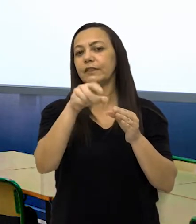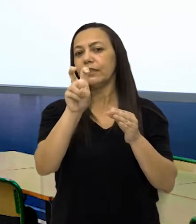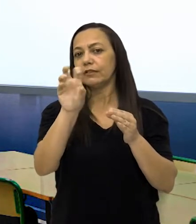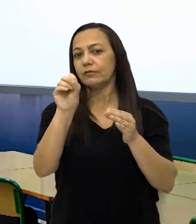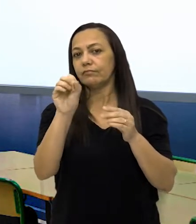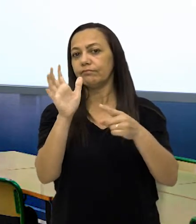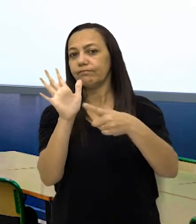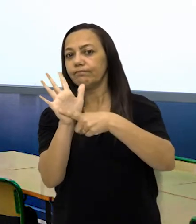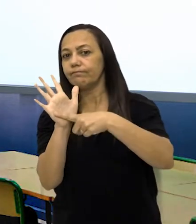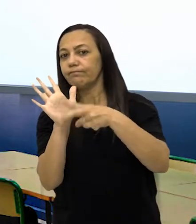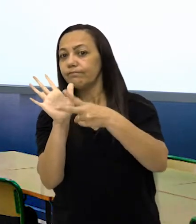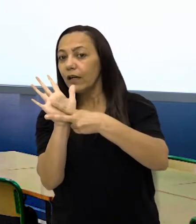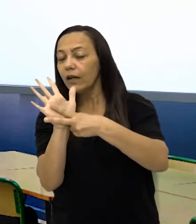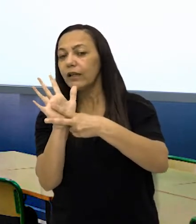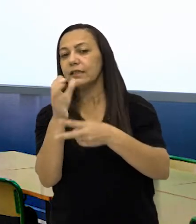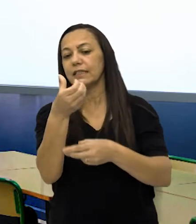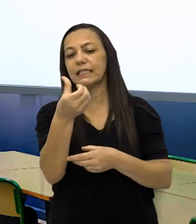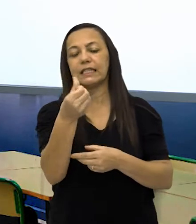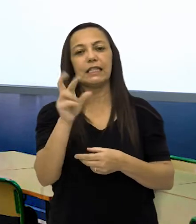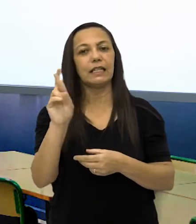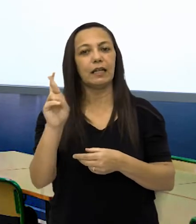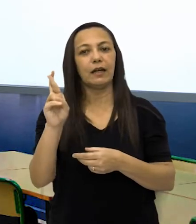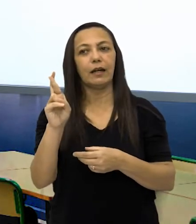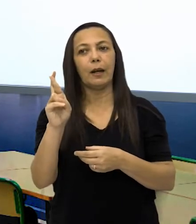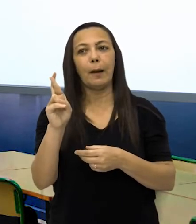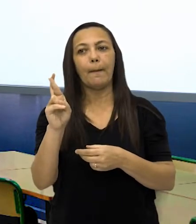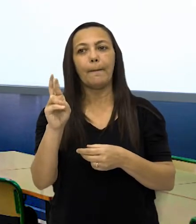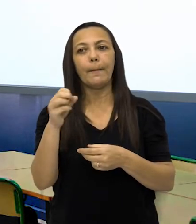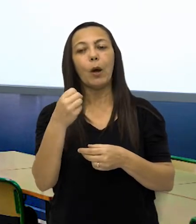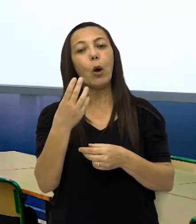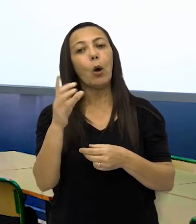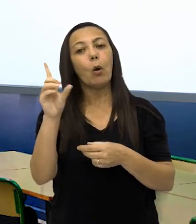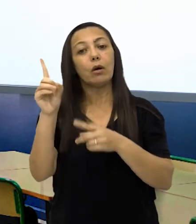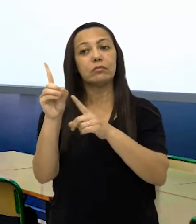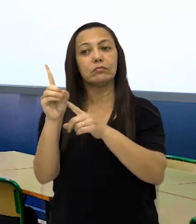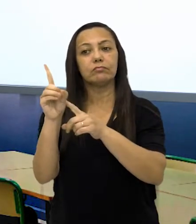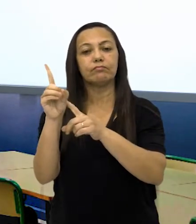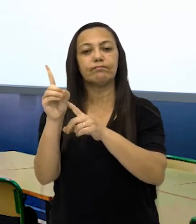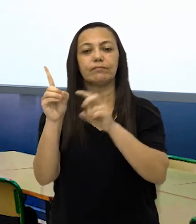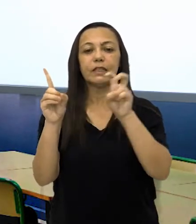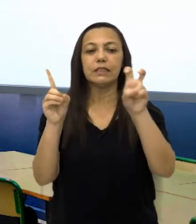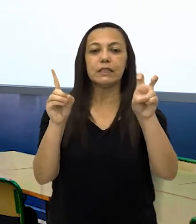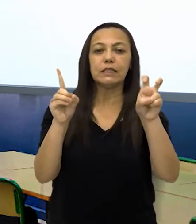$ 10